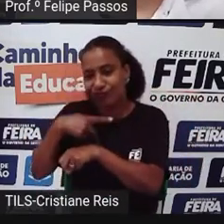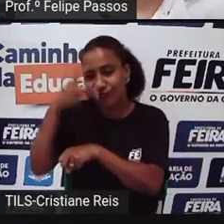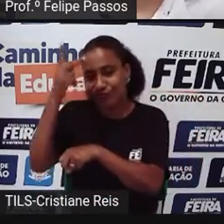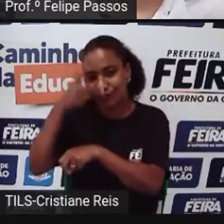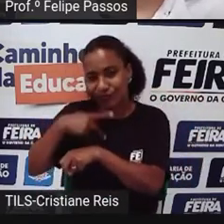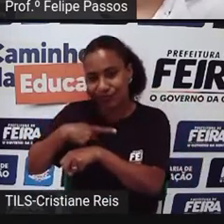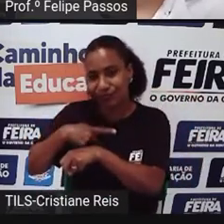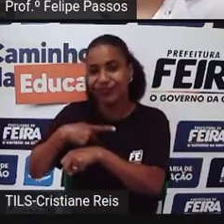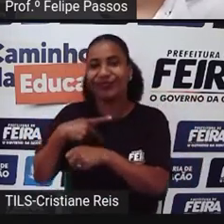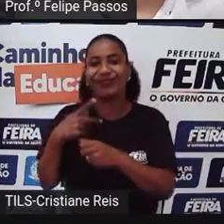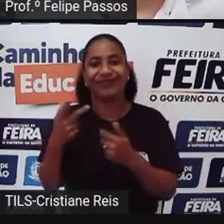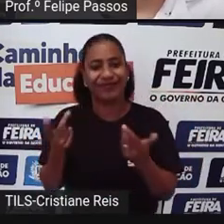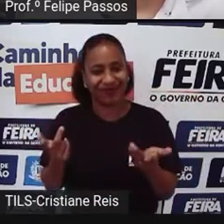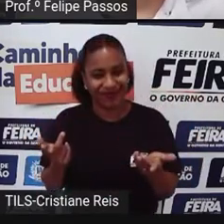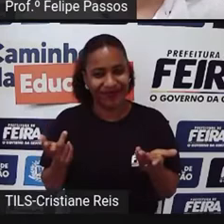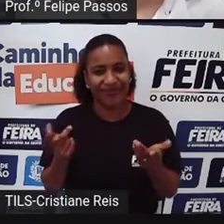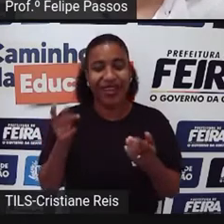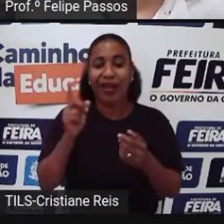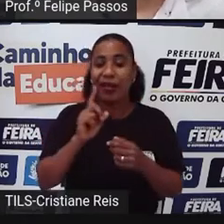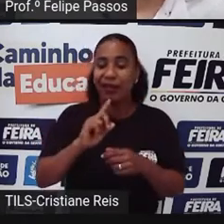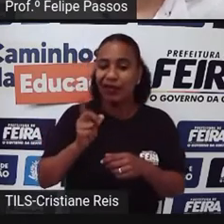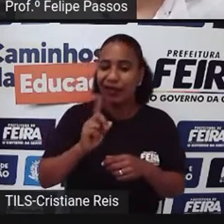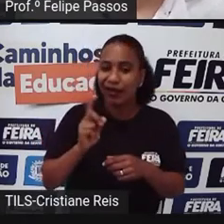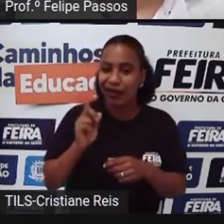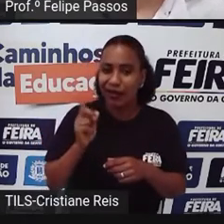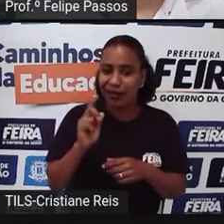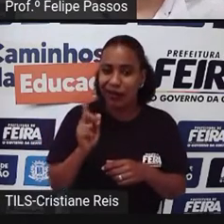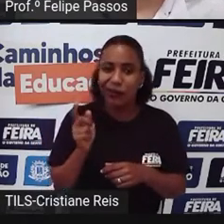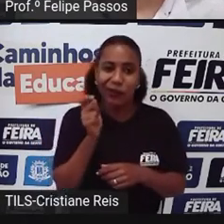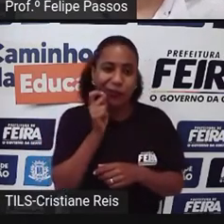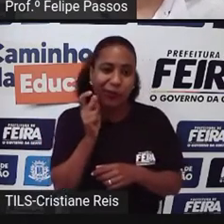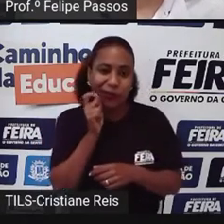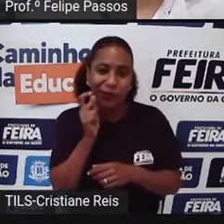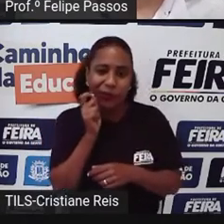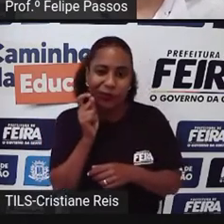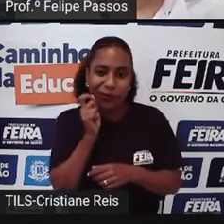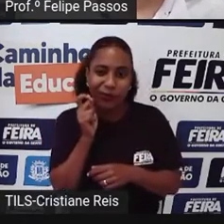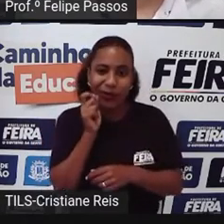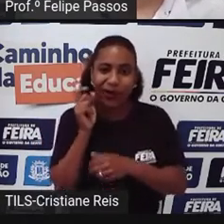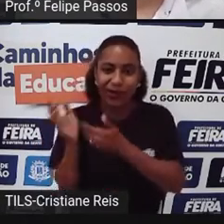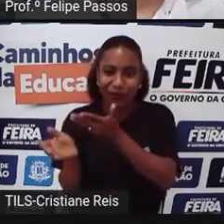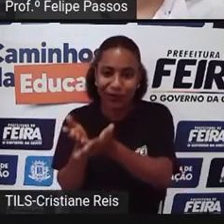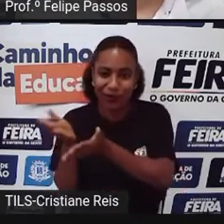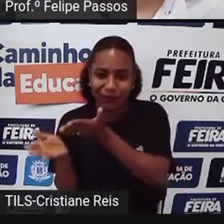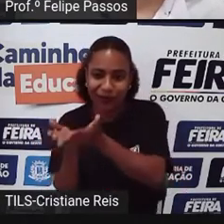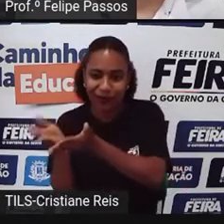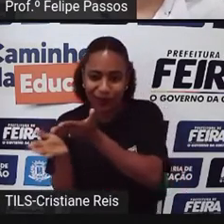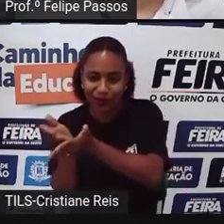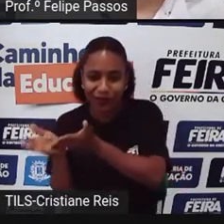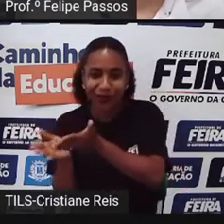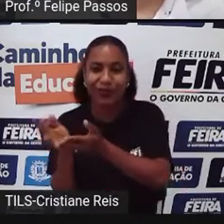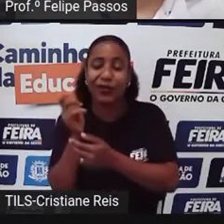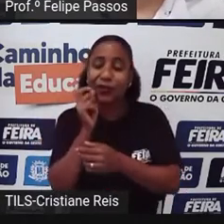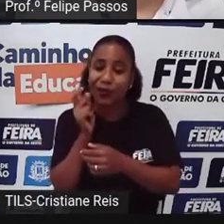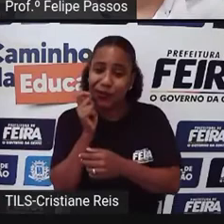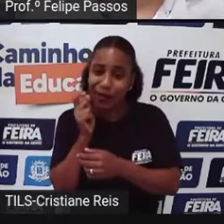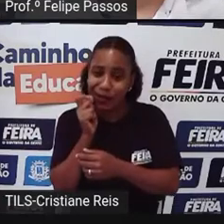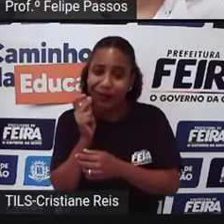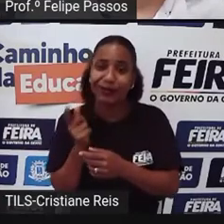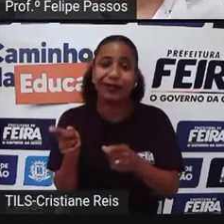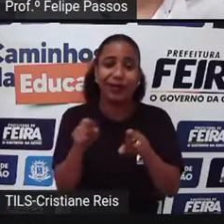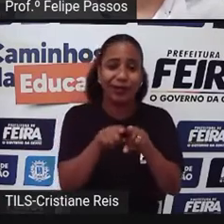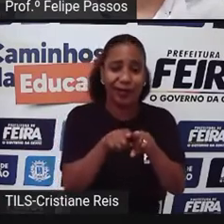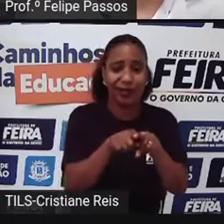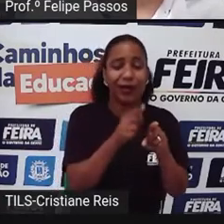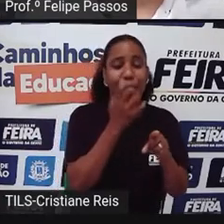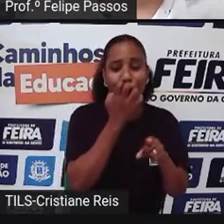independente Não é bem isso Né, gente Os gatos Têm que ter tantos Temos que ter tantos cuidados Com os gatos Quanto com